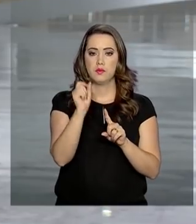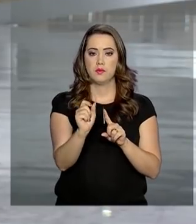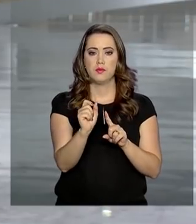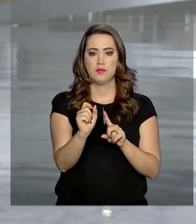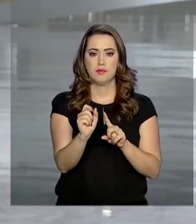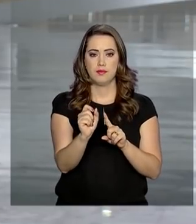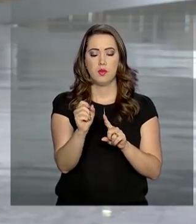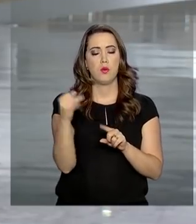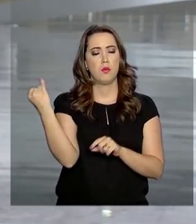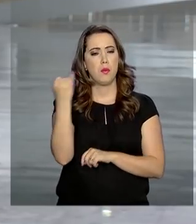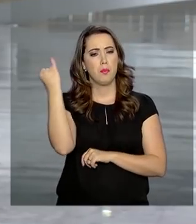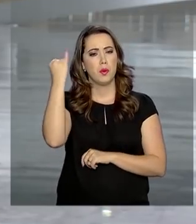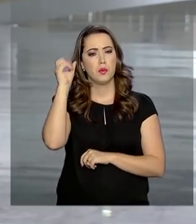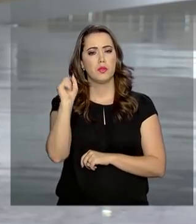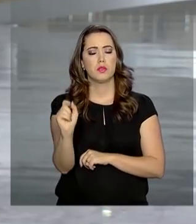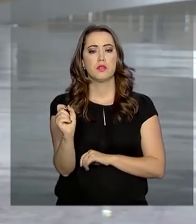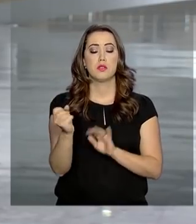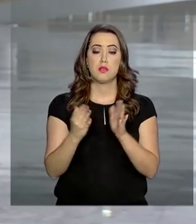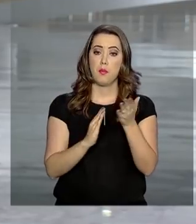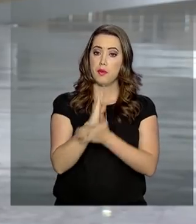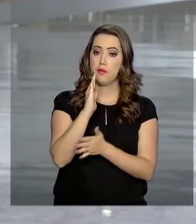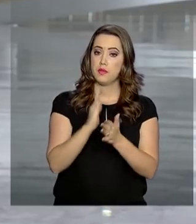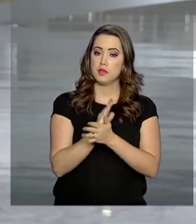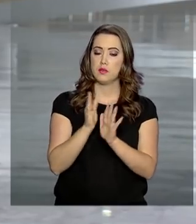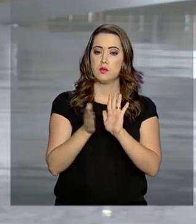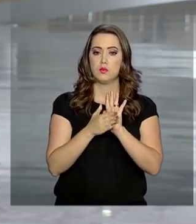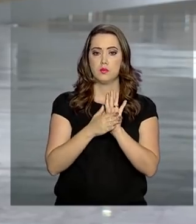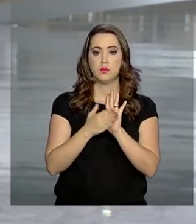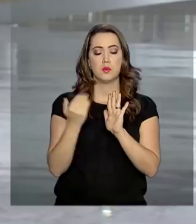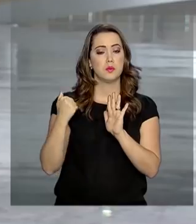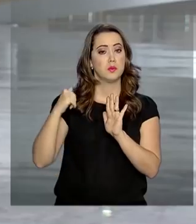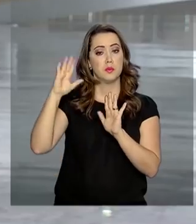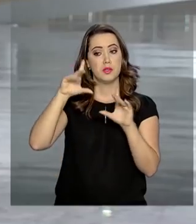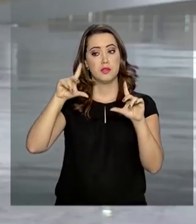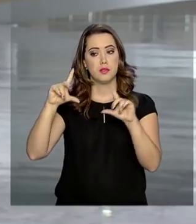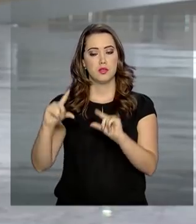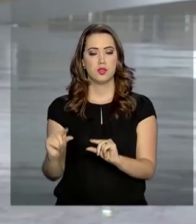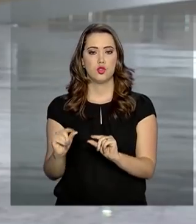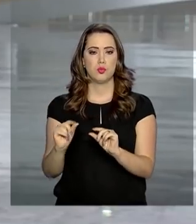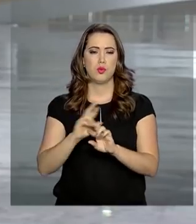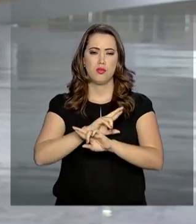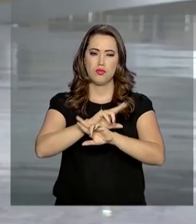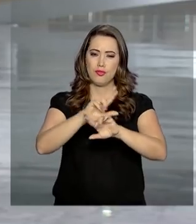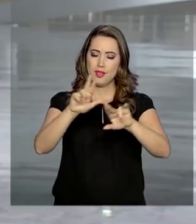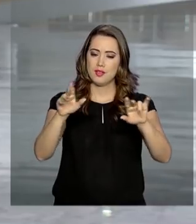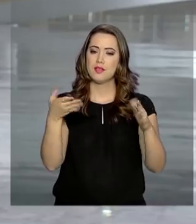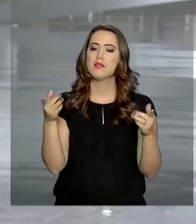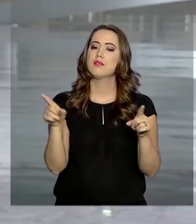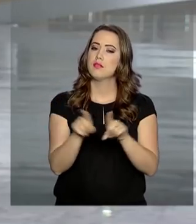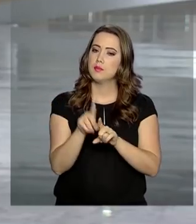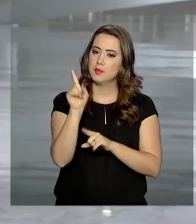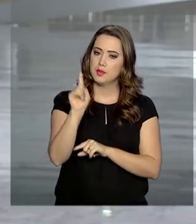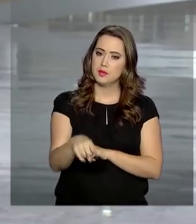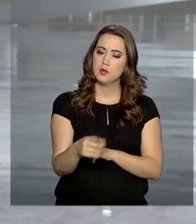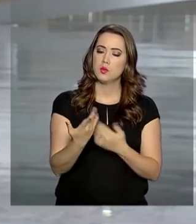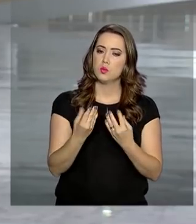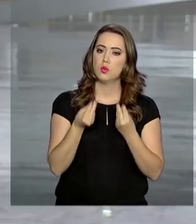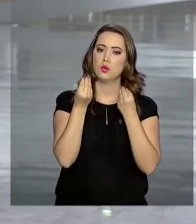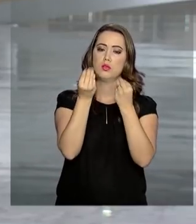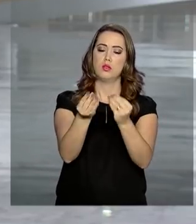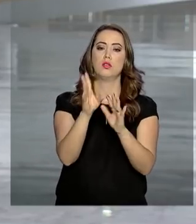Guedes, a importância da aprovação da proposta vai além de reduzir as desigualdades, passa também pela